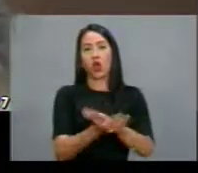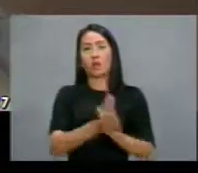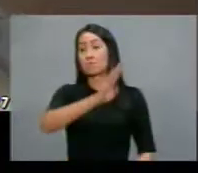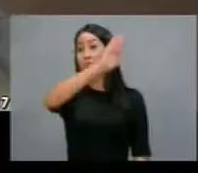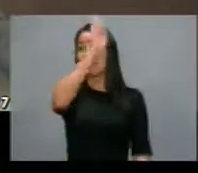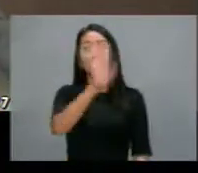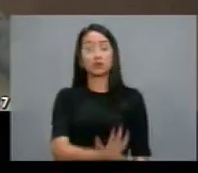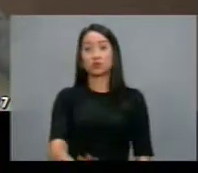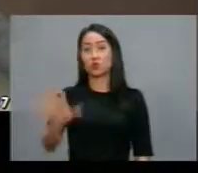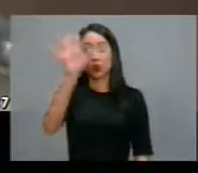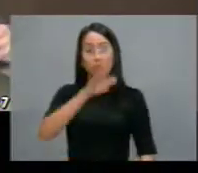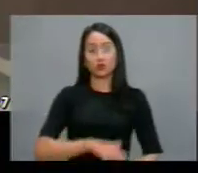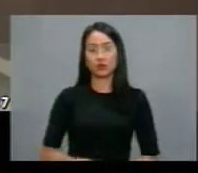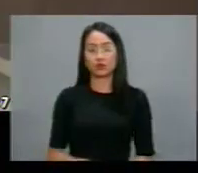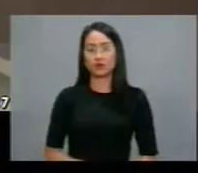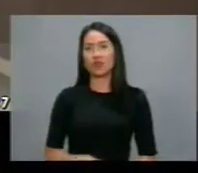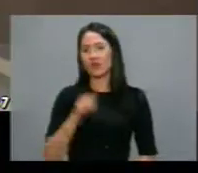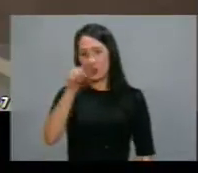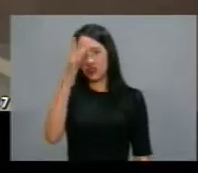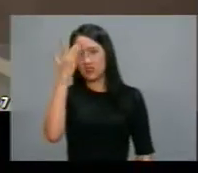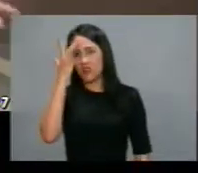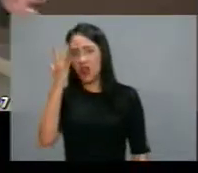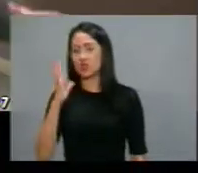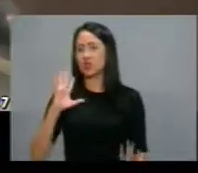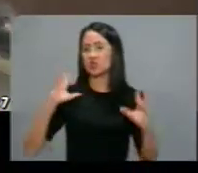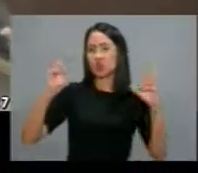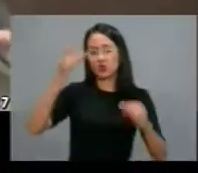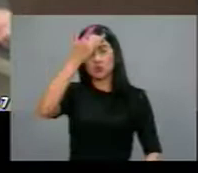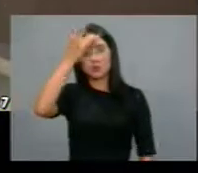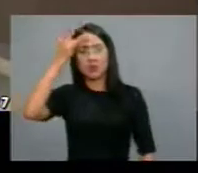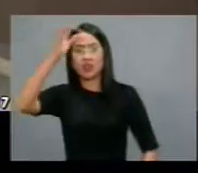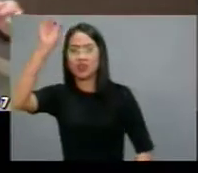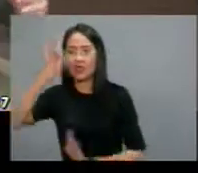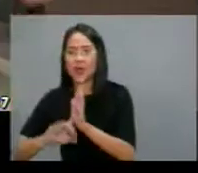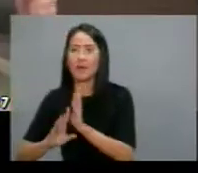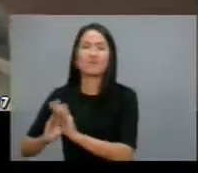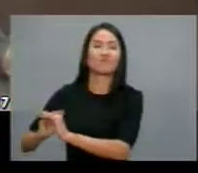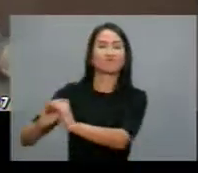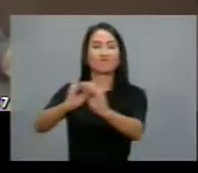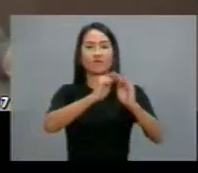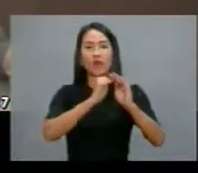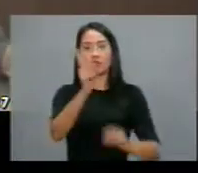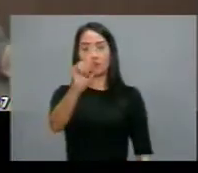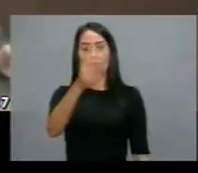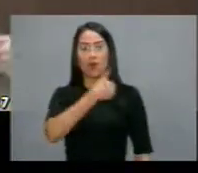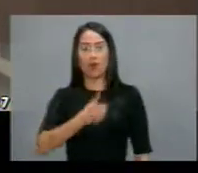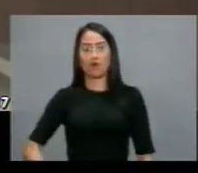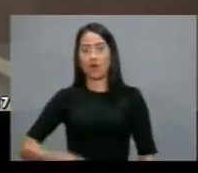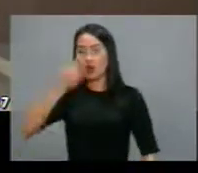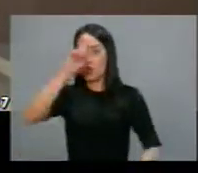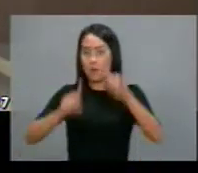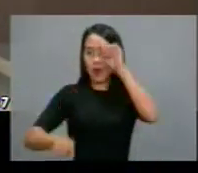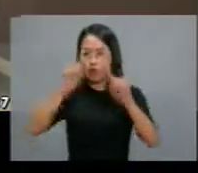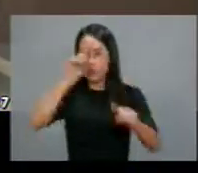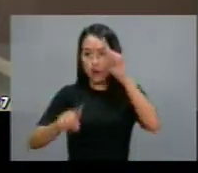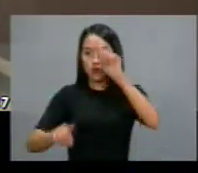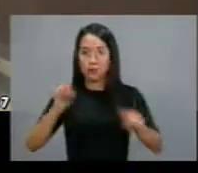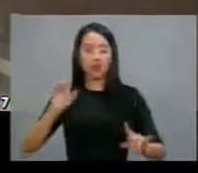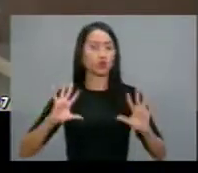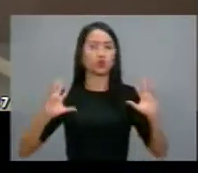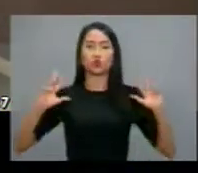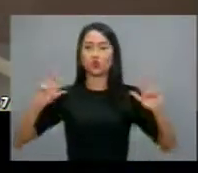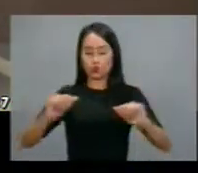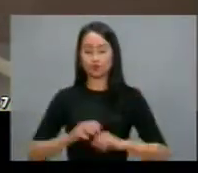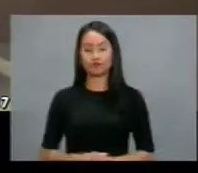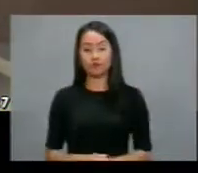vivemos uma democracia, nós vivemos uma corporocracia, é o governo das corporações. Eu achava que havia